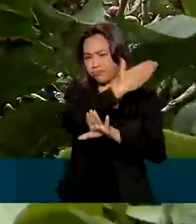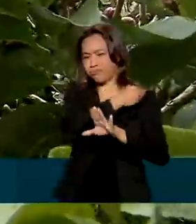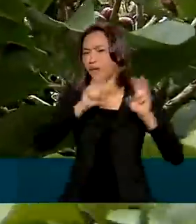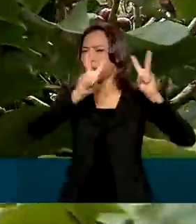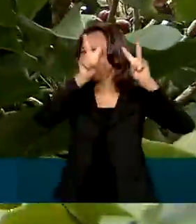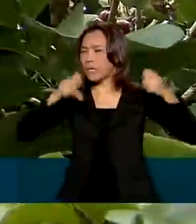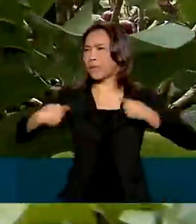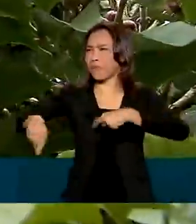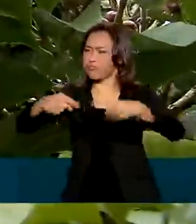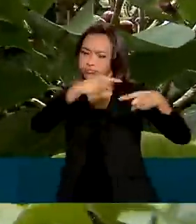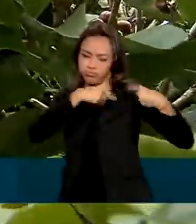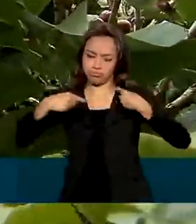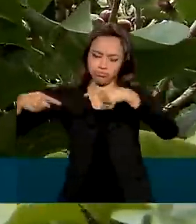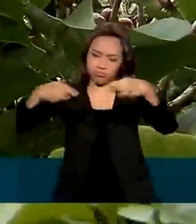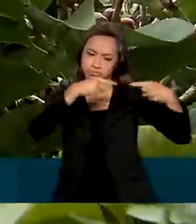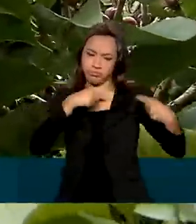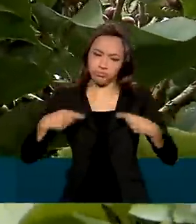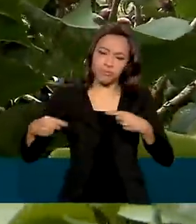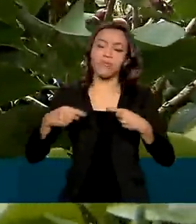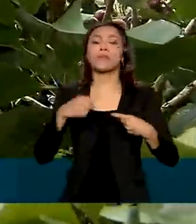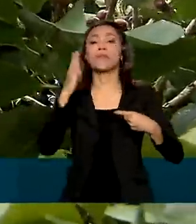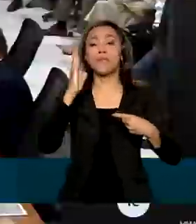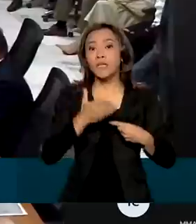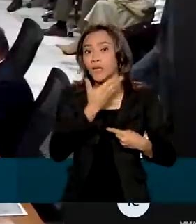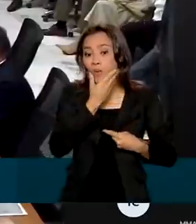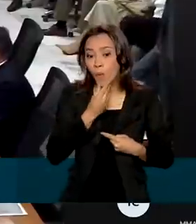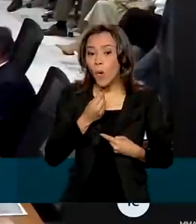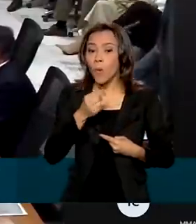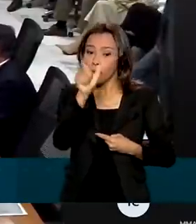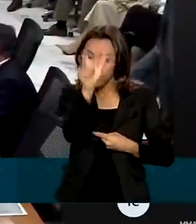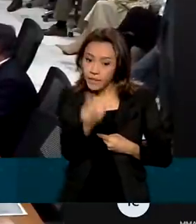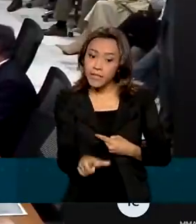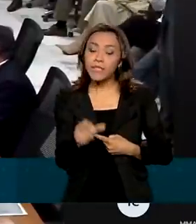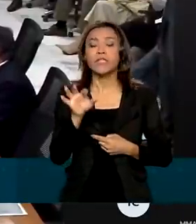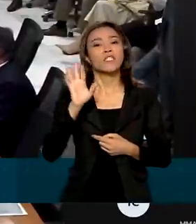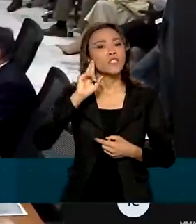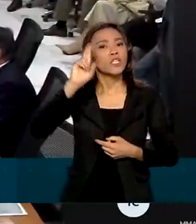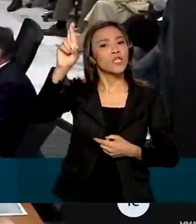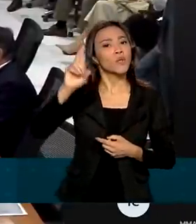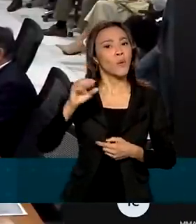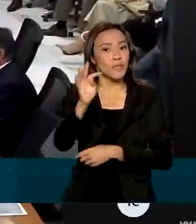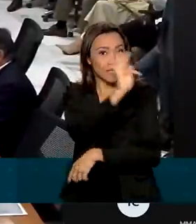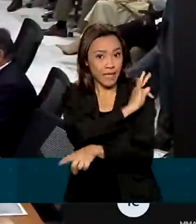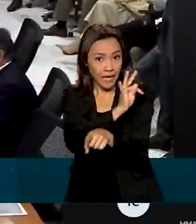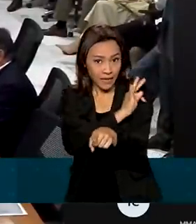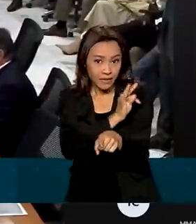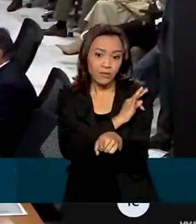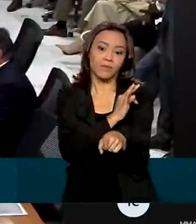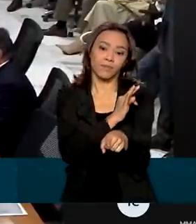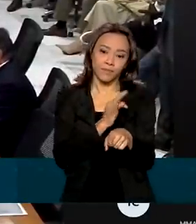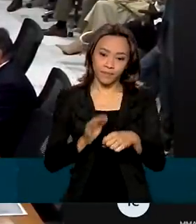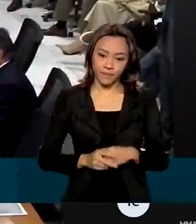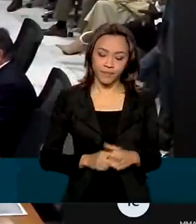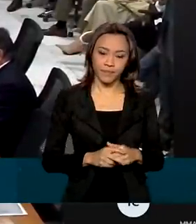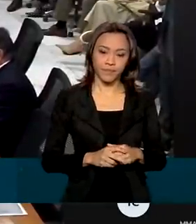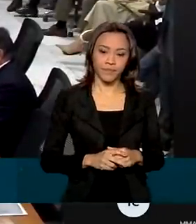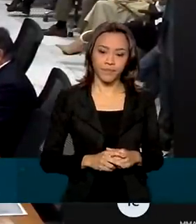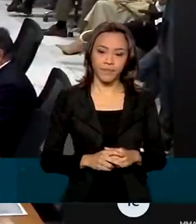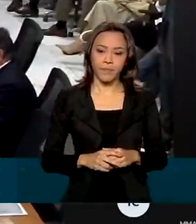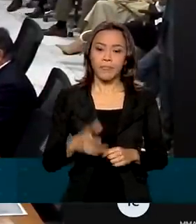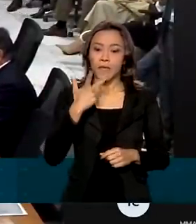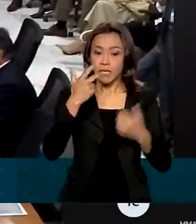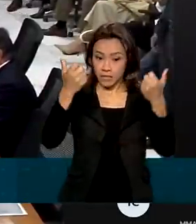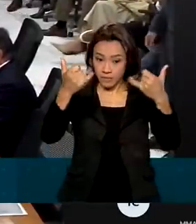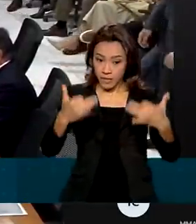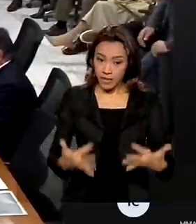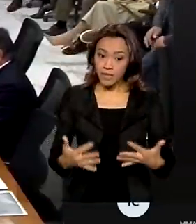segundo o Bruno Barcelos, diretor técnico da CNA, a Confederação da Agricultura e Pecuária do Brasil. Acho que desde o Código